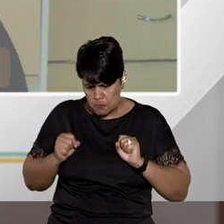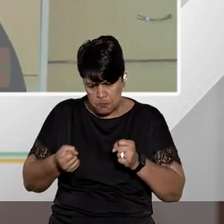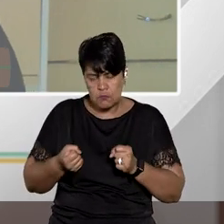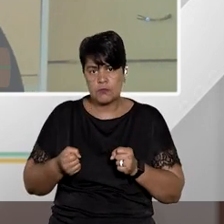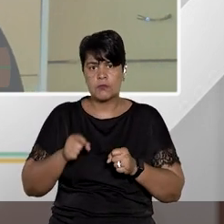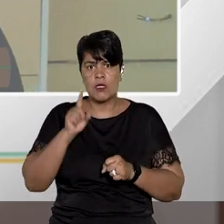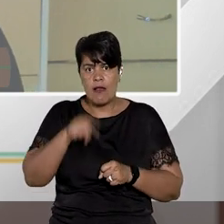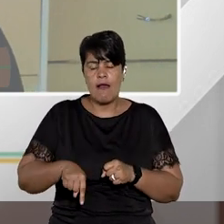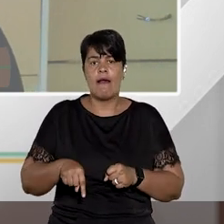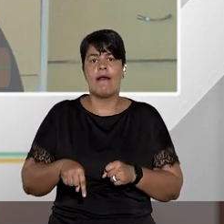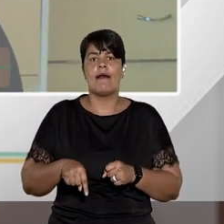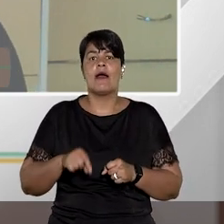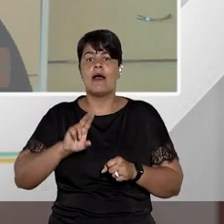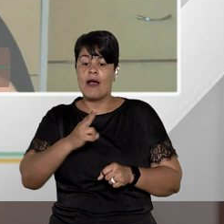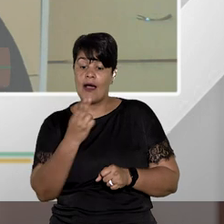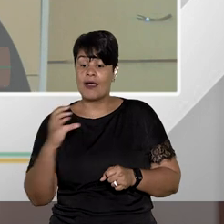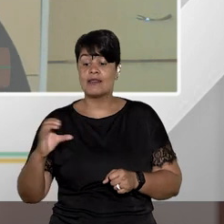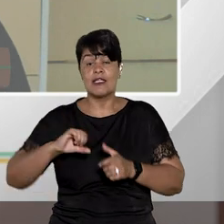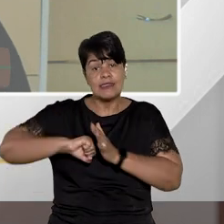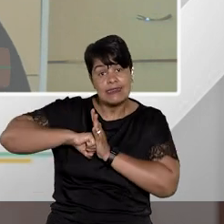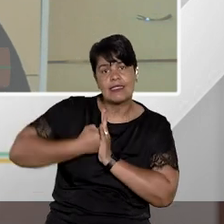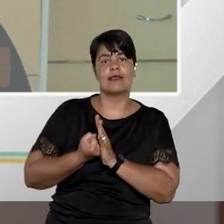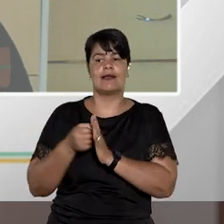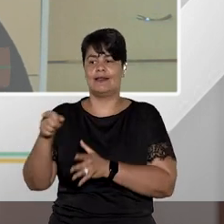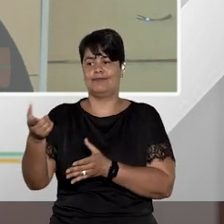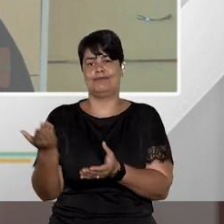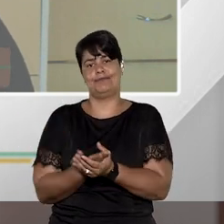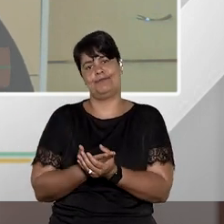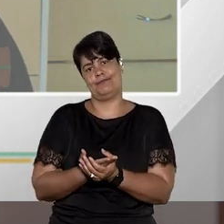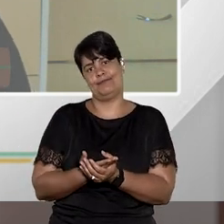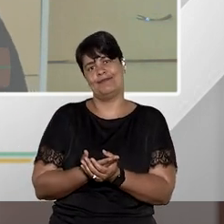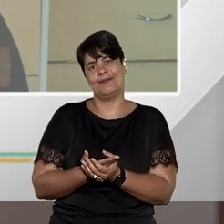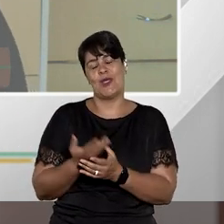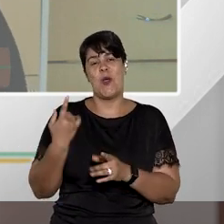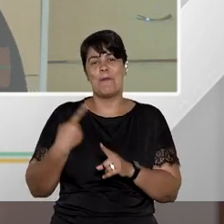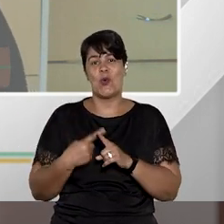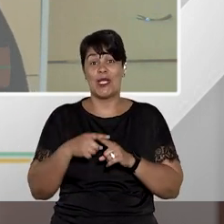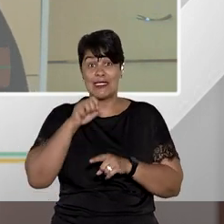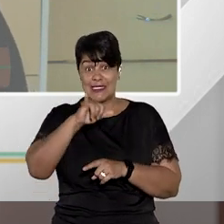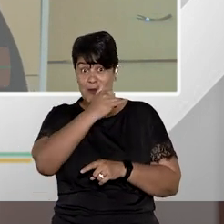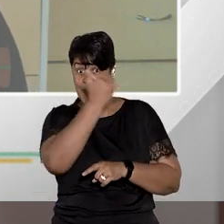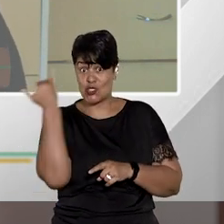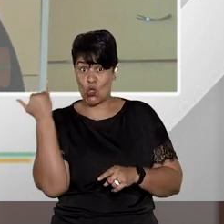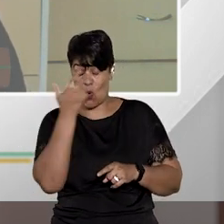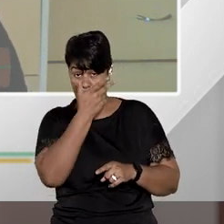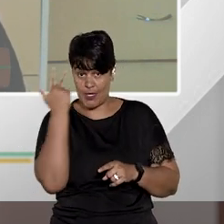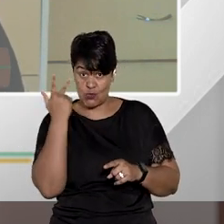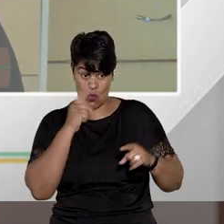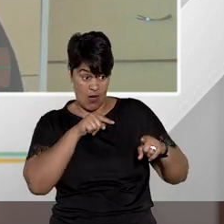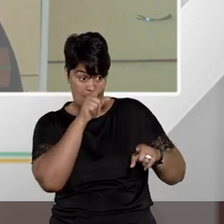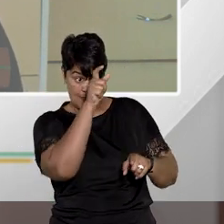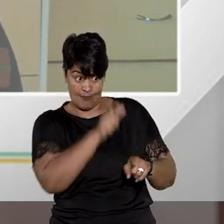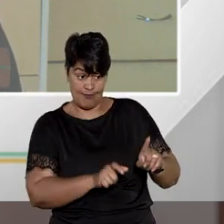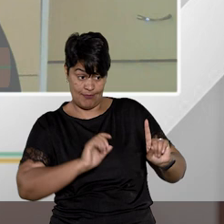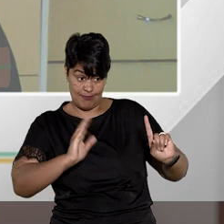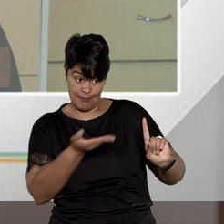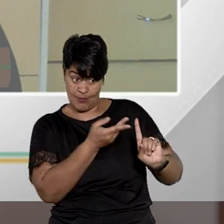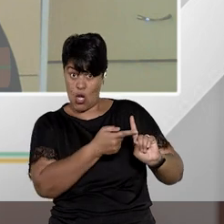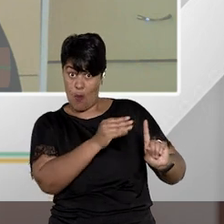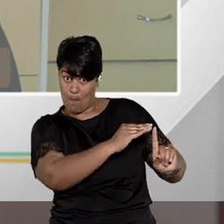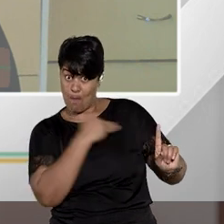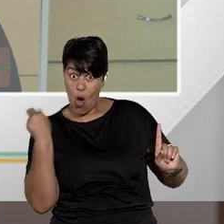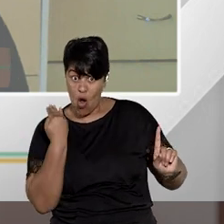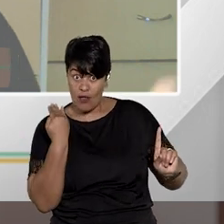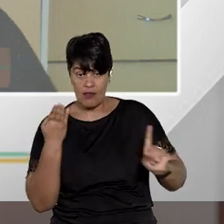trancar o inquérito policial, porque a morte no direito penal ela extingue a punibilidade, então é diferente no direito